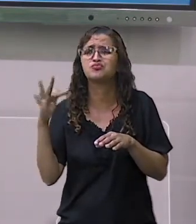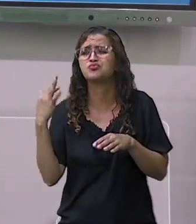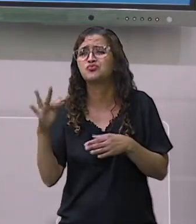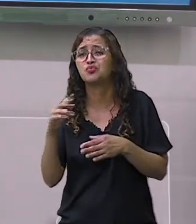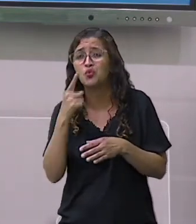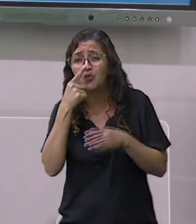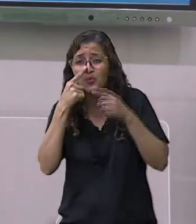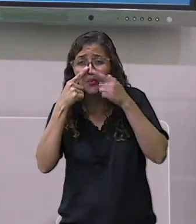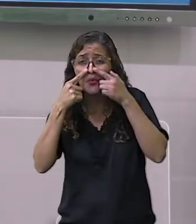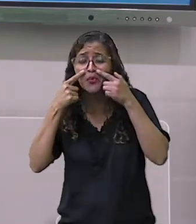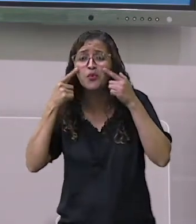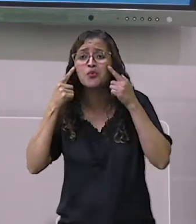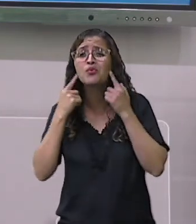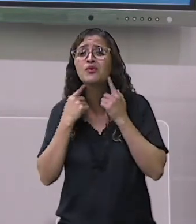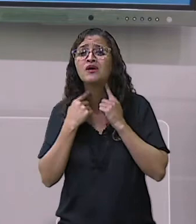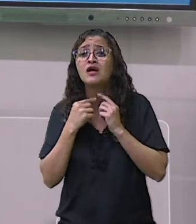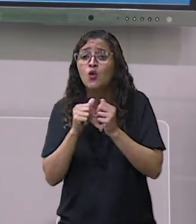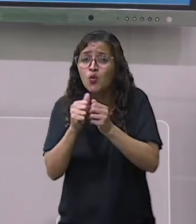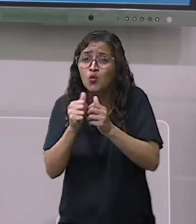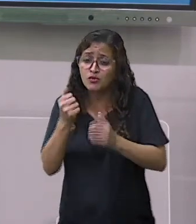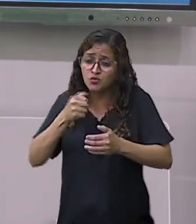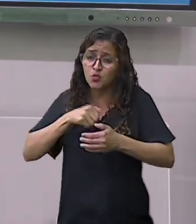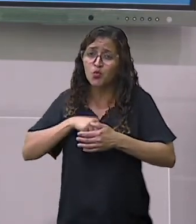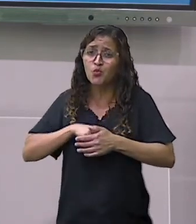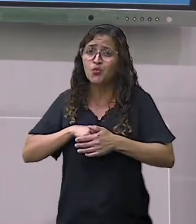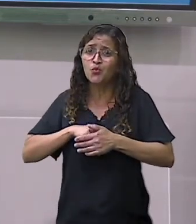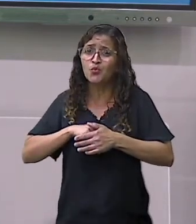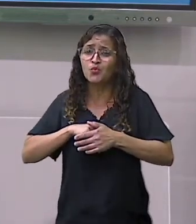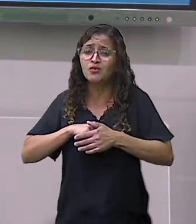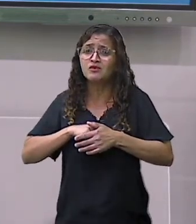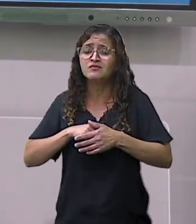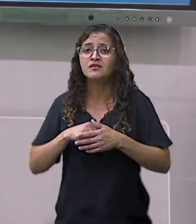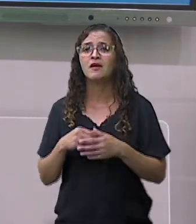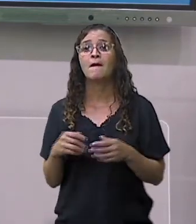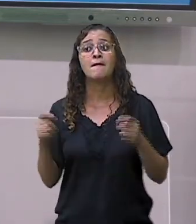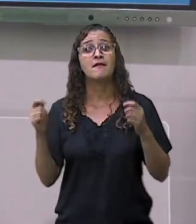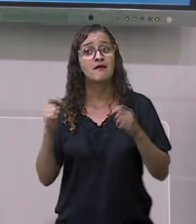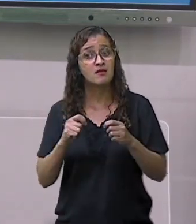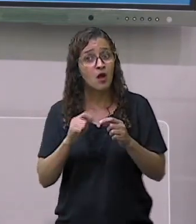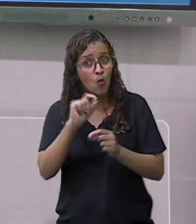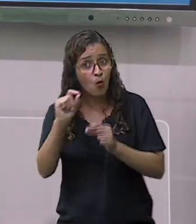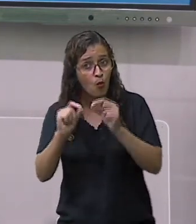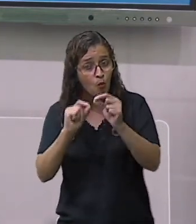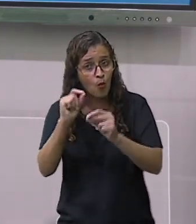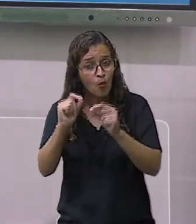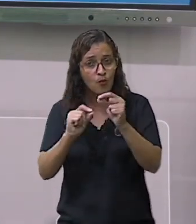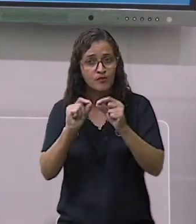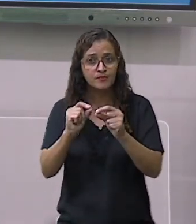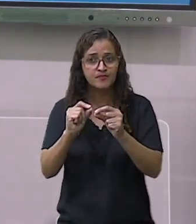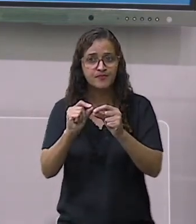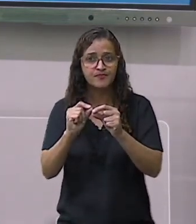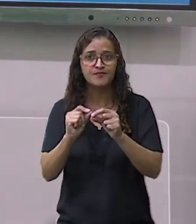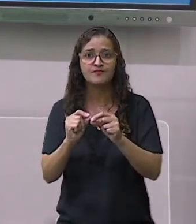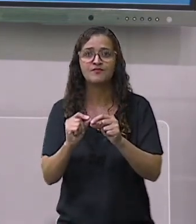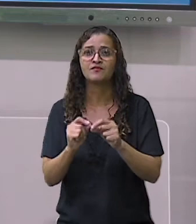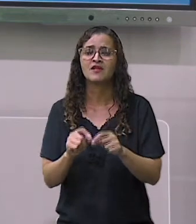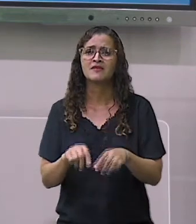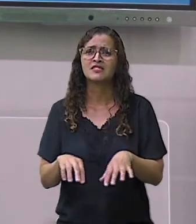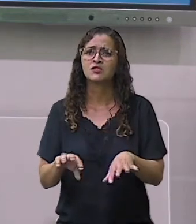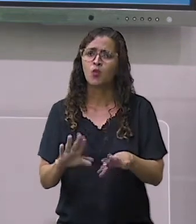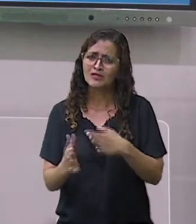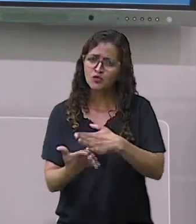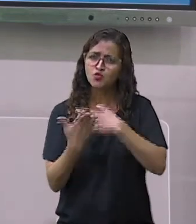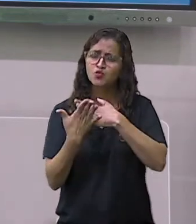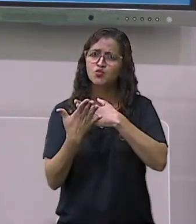nariz e ouvido estão interligados. O que você precisa? Você precisa o quê? De um reforço,